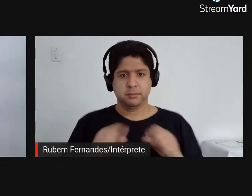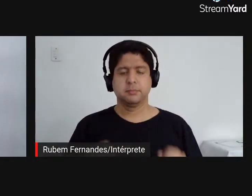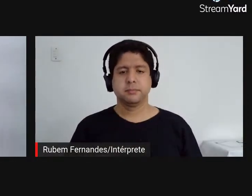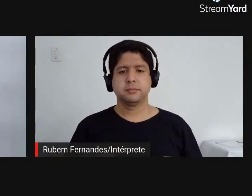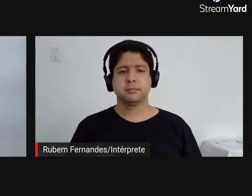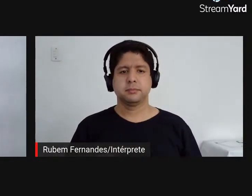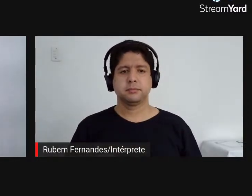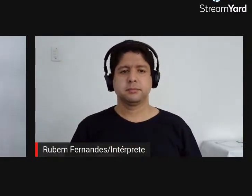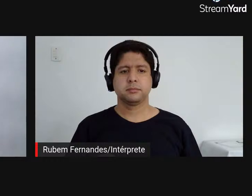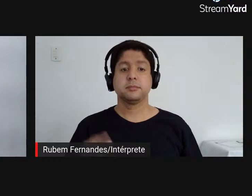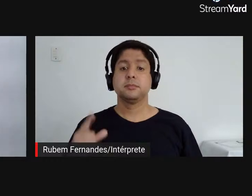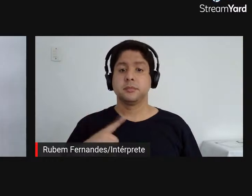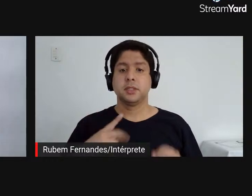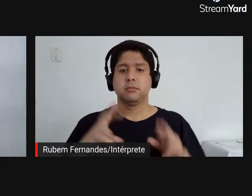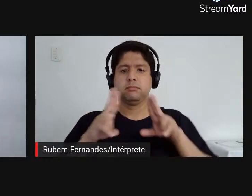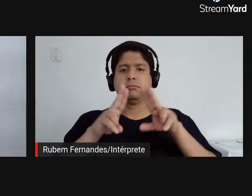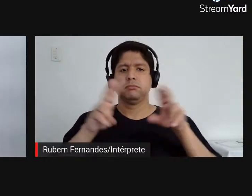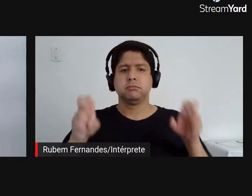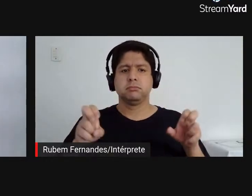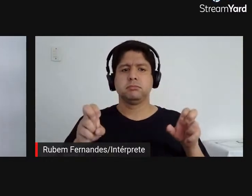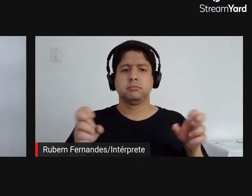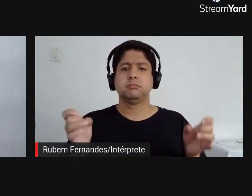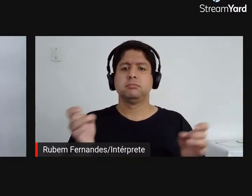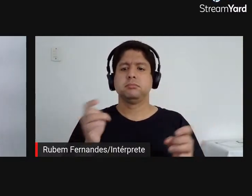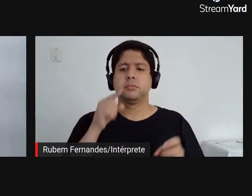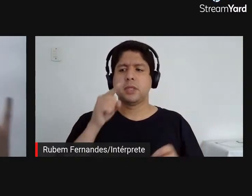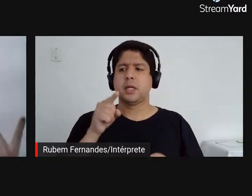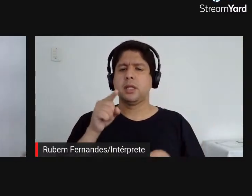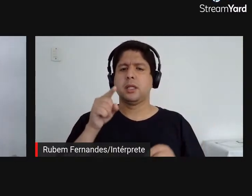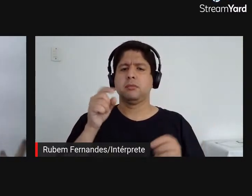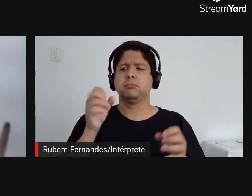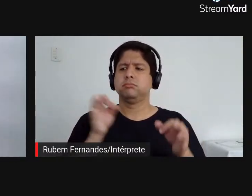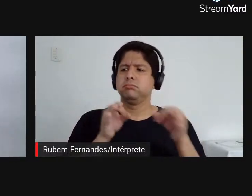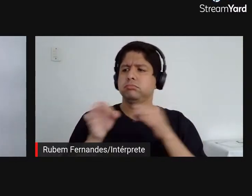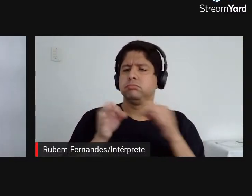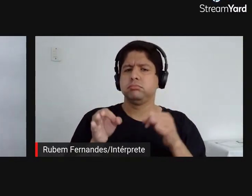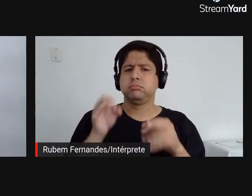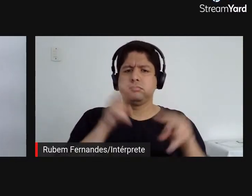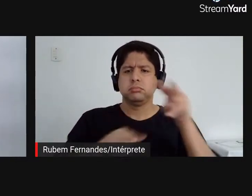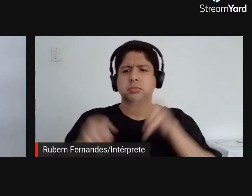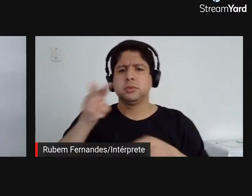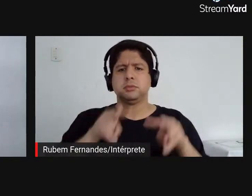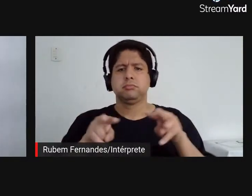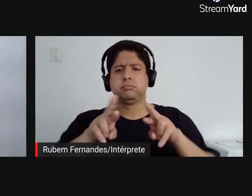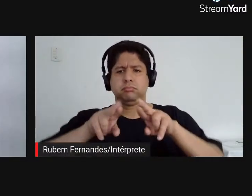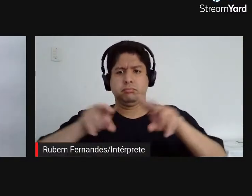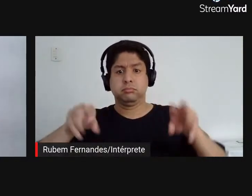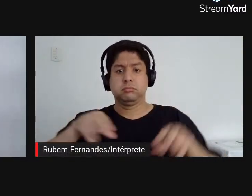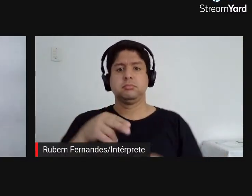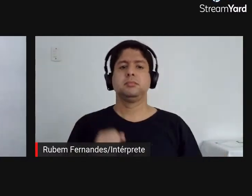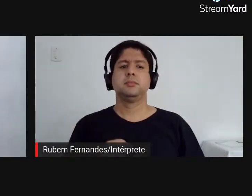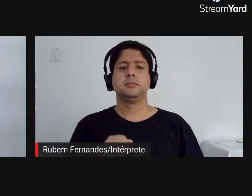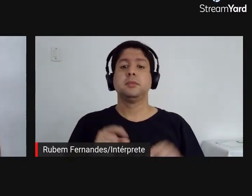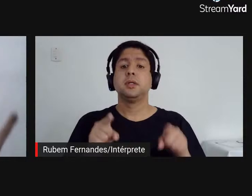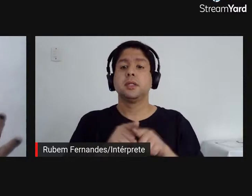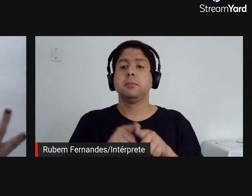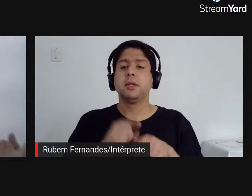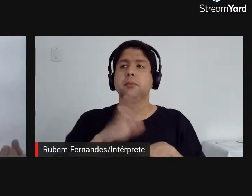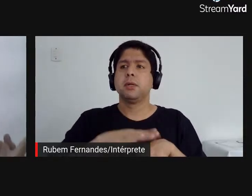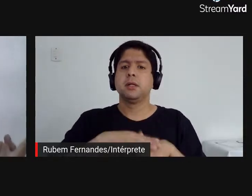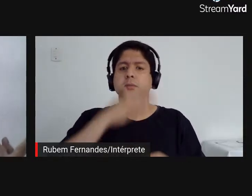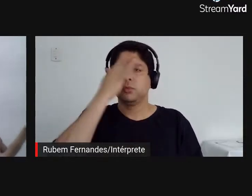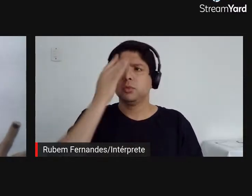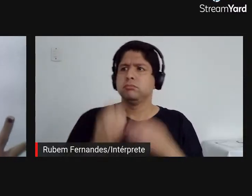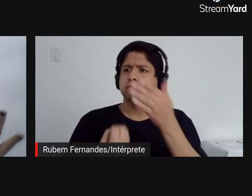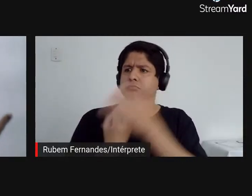tem as questões de finalidade da obra visual, das obras de arte. Temos o interesse do artista ou do